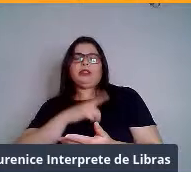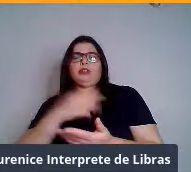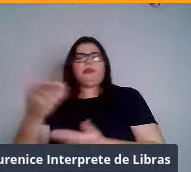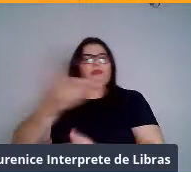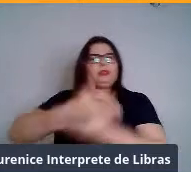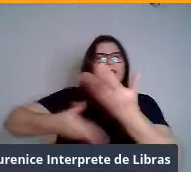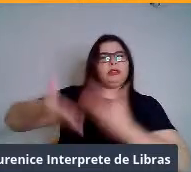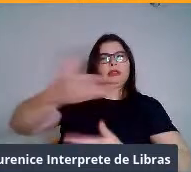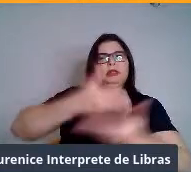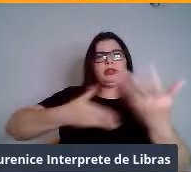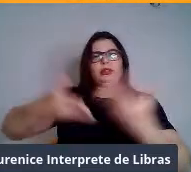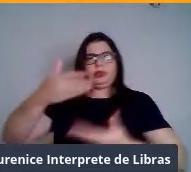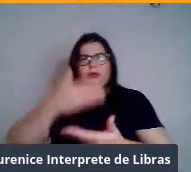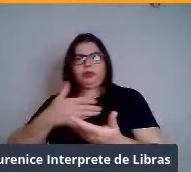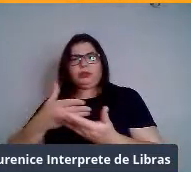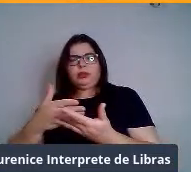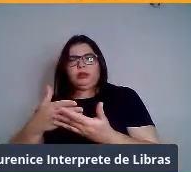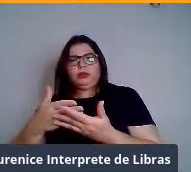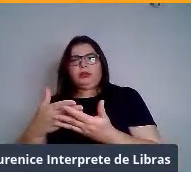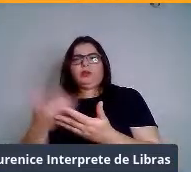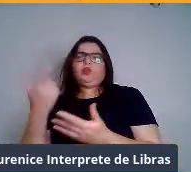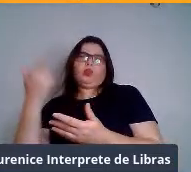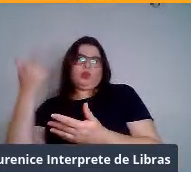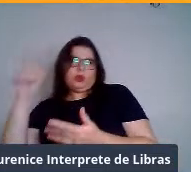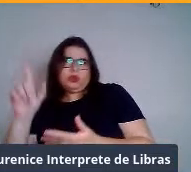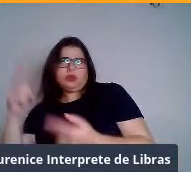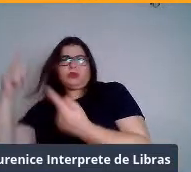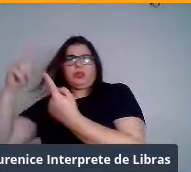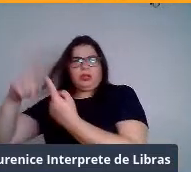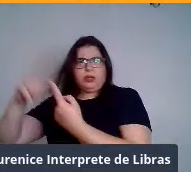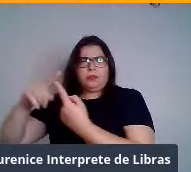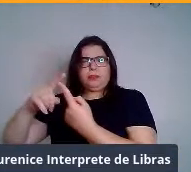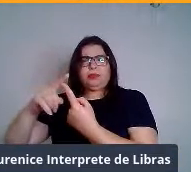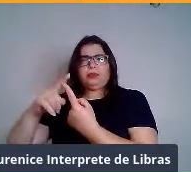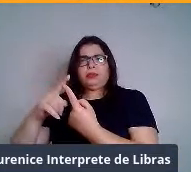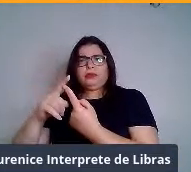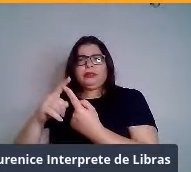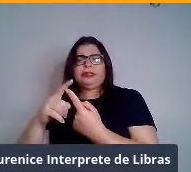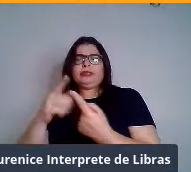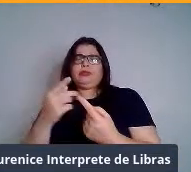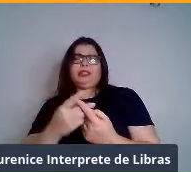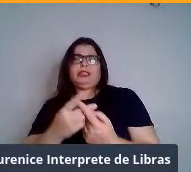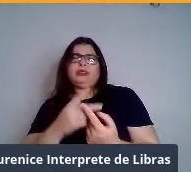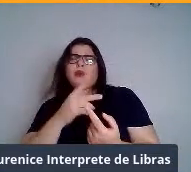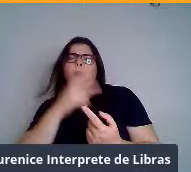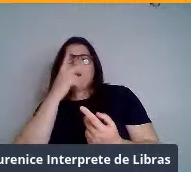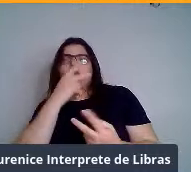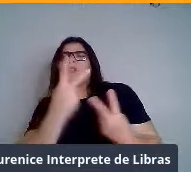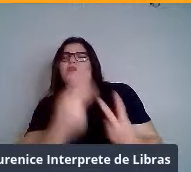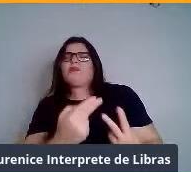que com organismos da mesma espécie que nunca viram na vida. Ou seja, esse reconhecimento é muito amplo.